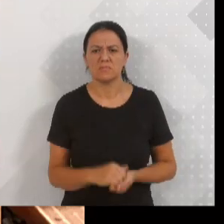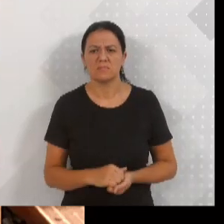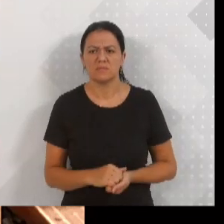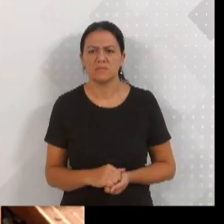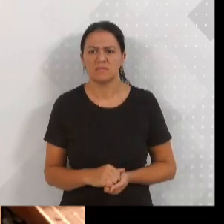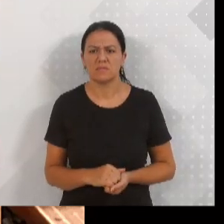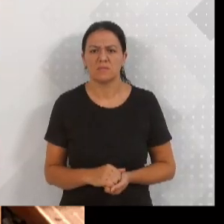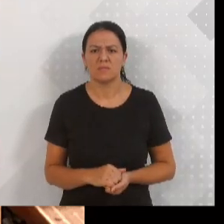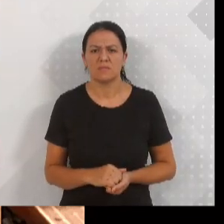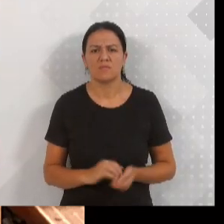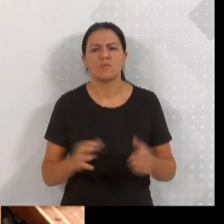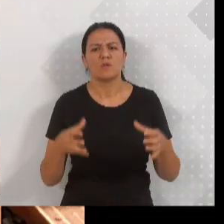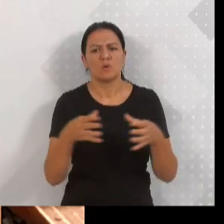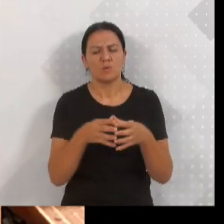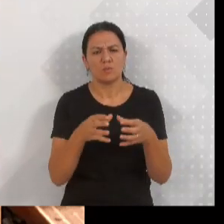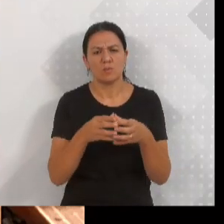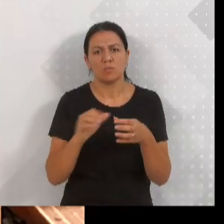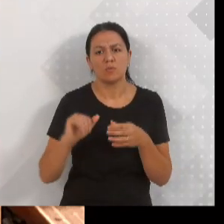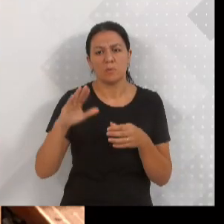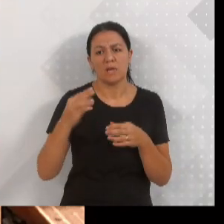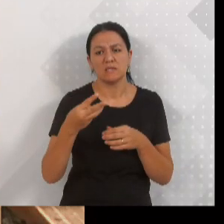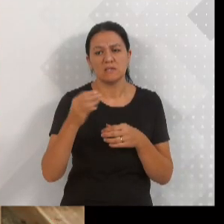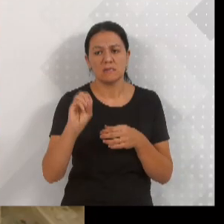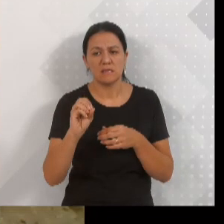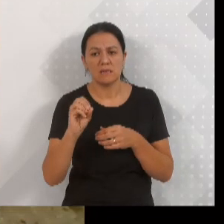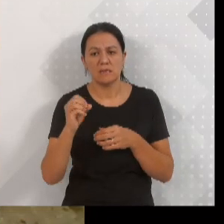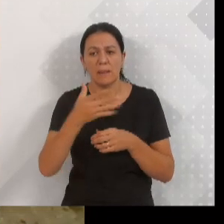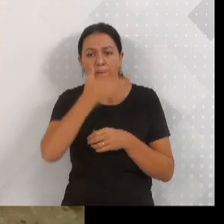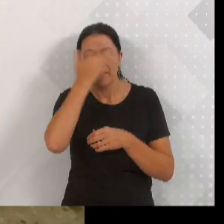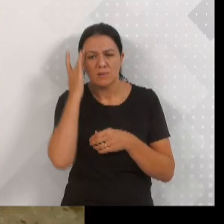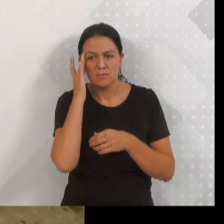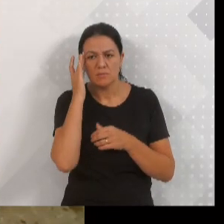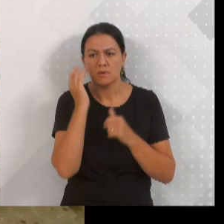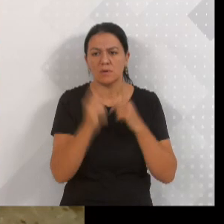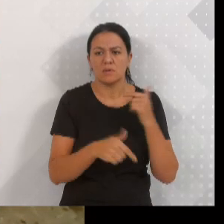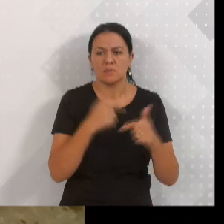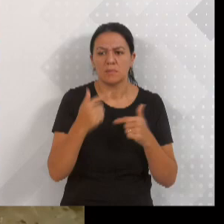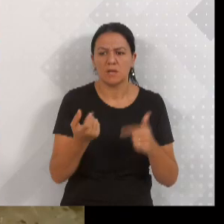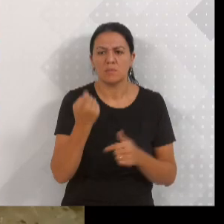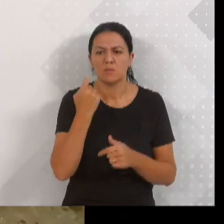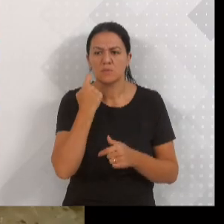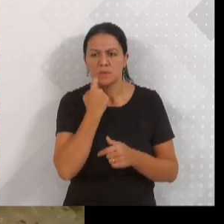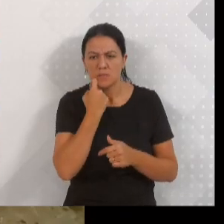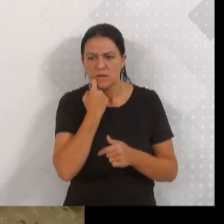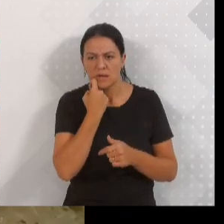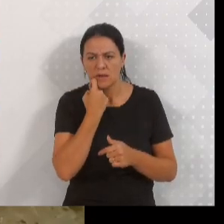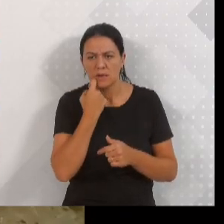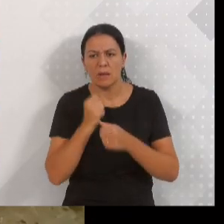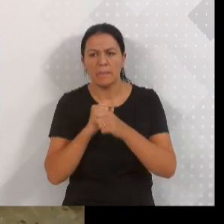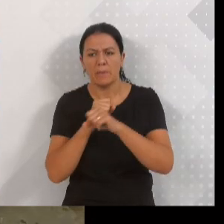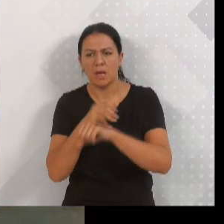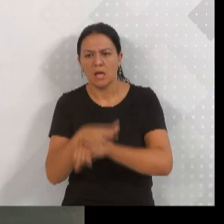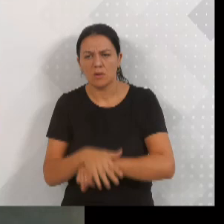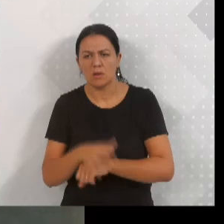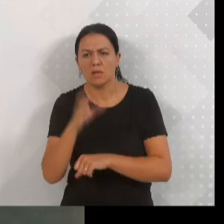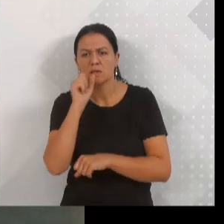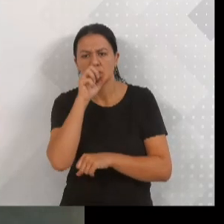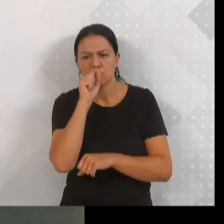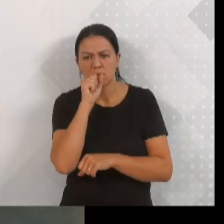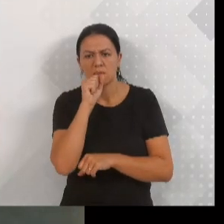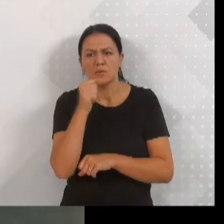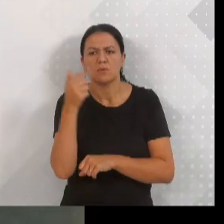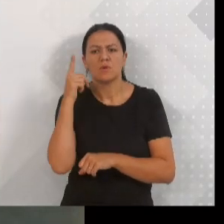Foi uma equipe de mais de 30 pessoas, trabalhamos na sexta e madrugamos já no sábado para dar conta do recado e